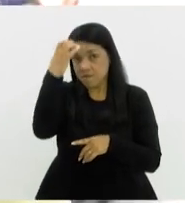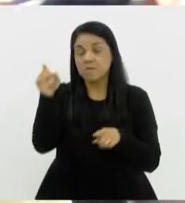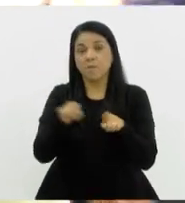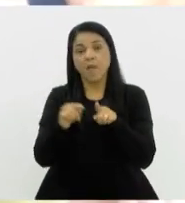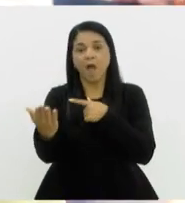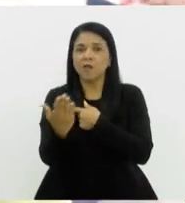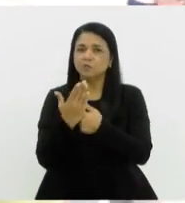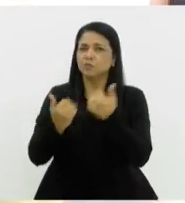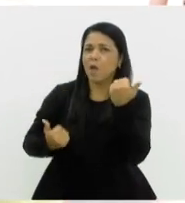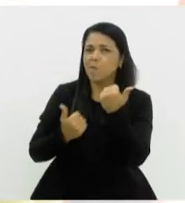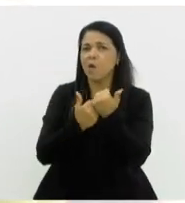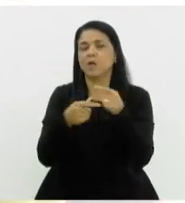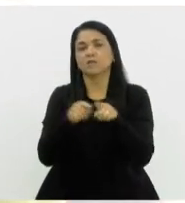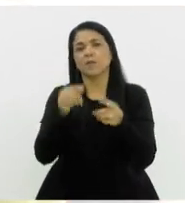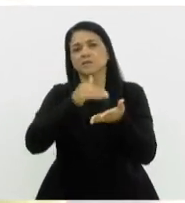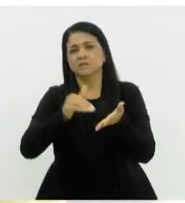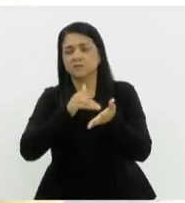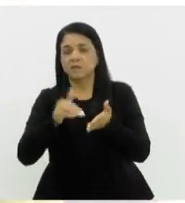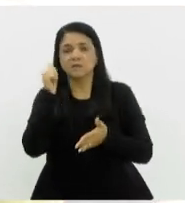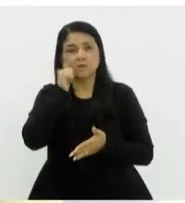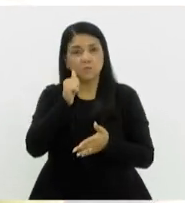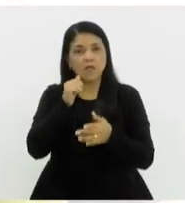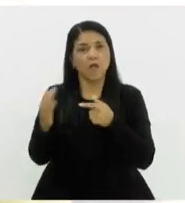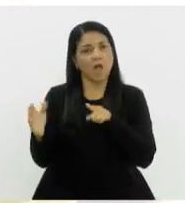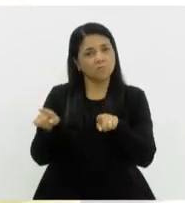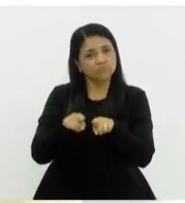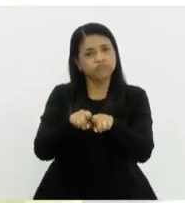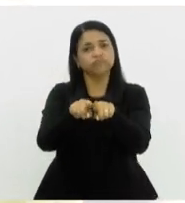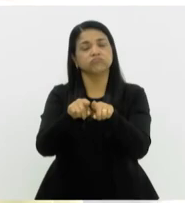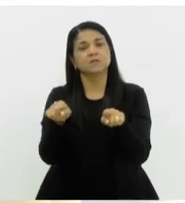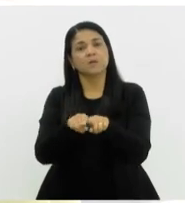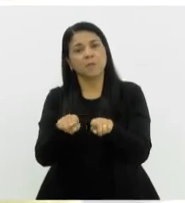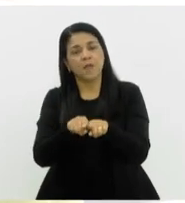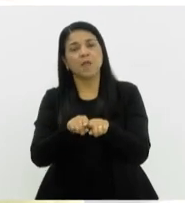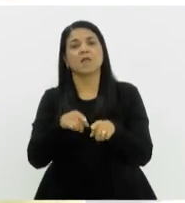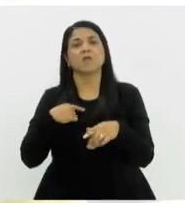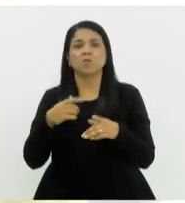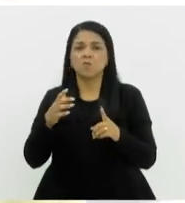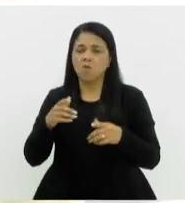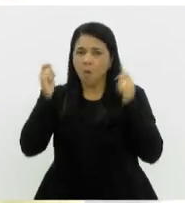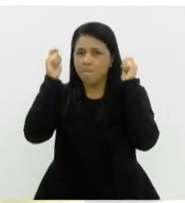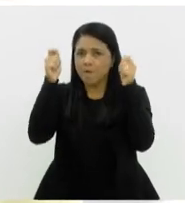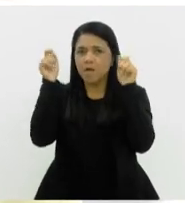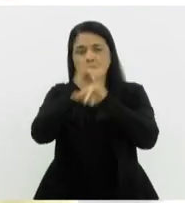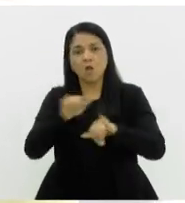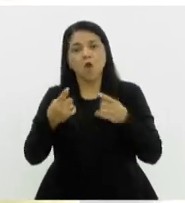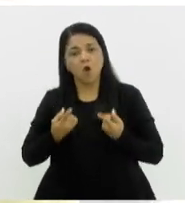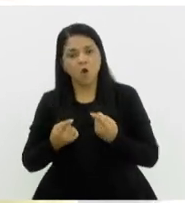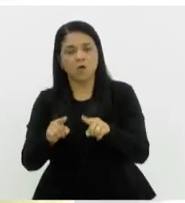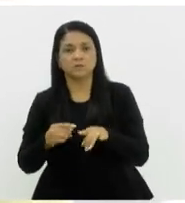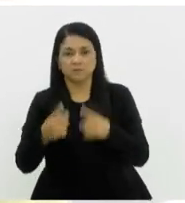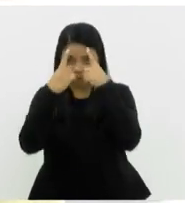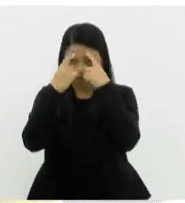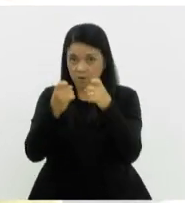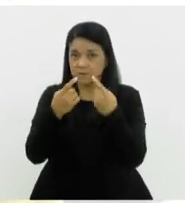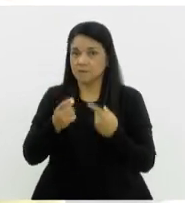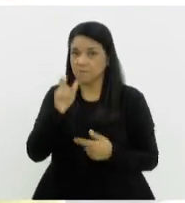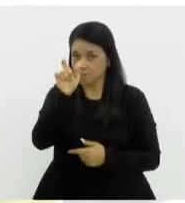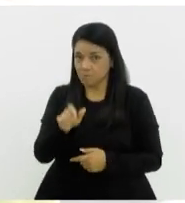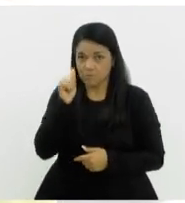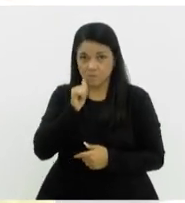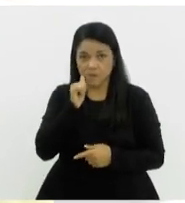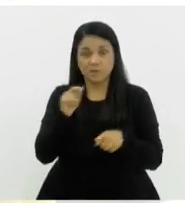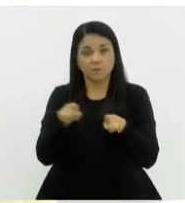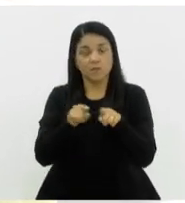Tem a própria Secretaria da Mulher, que a gente tem engajado em campanhas contra o assédio, em combate à violência, onde a gente